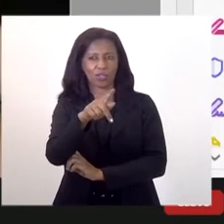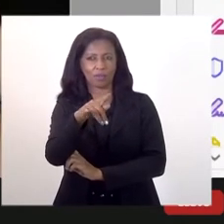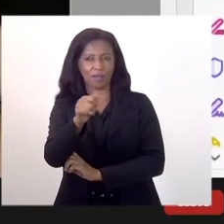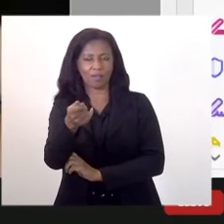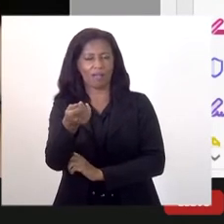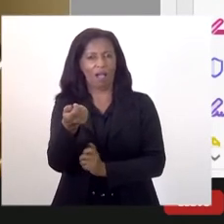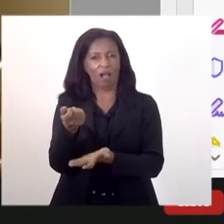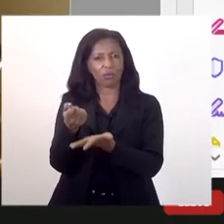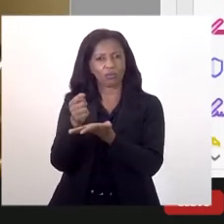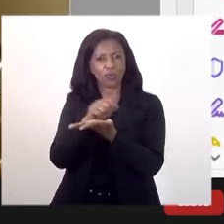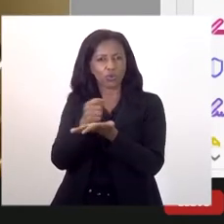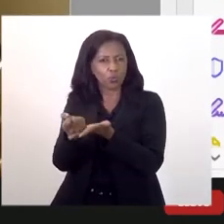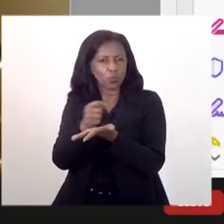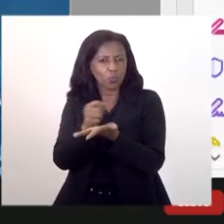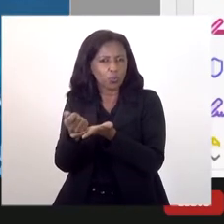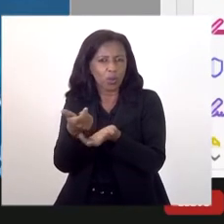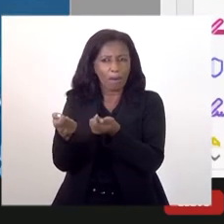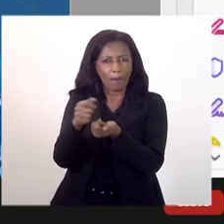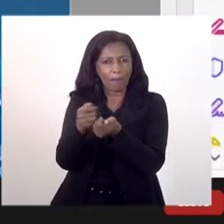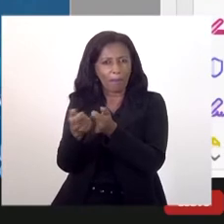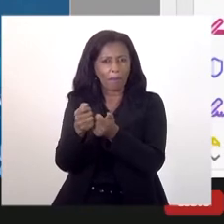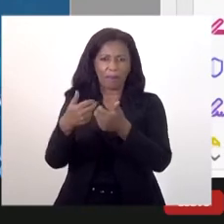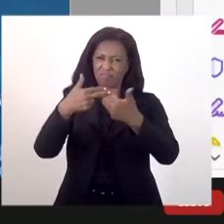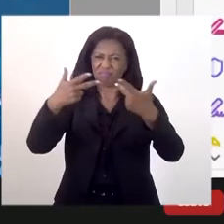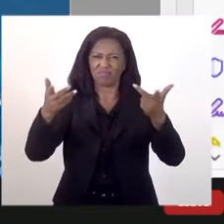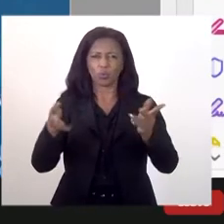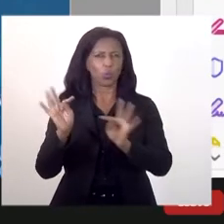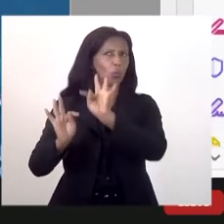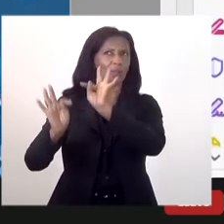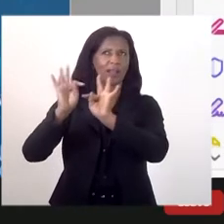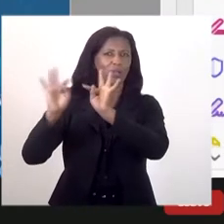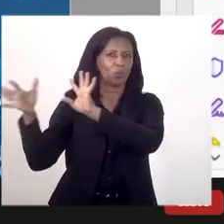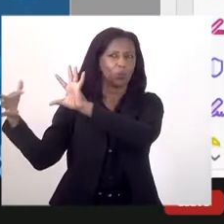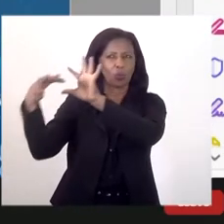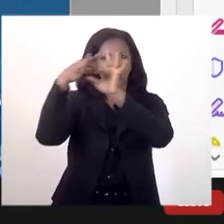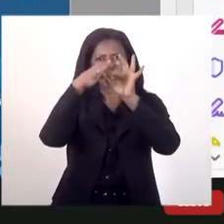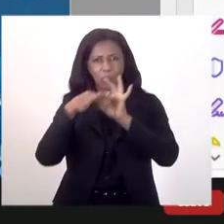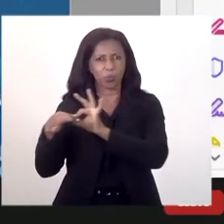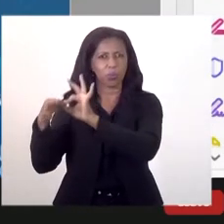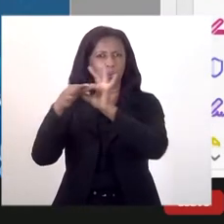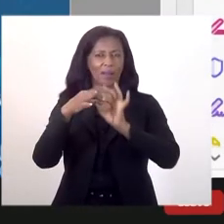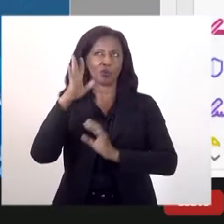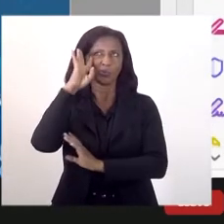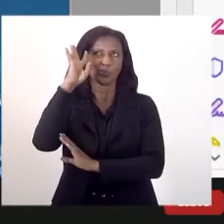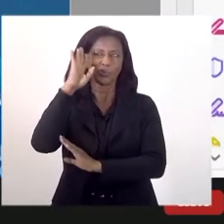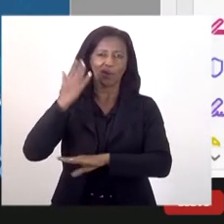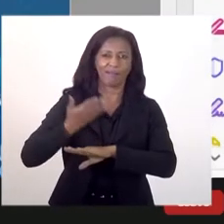games e essas coisas todas. Nós temos um sonho e a gente quer botar esse sonho em prática.